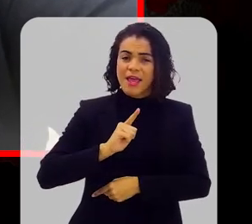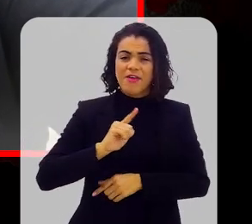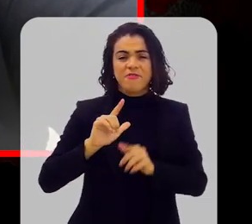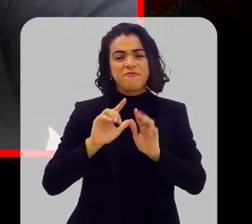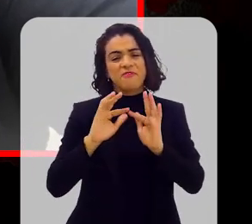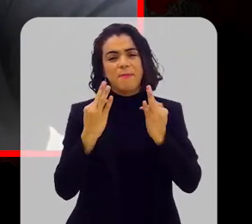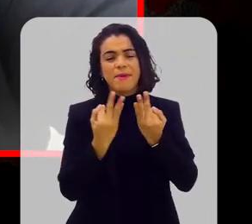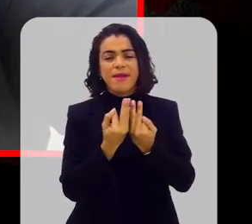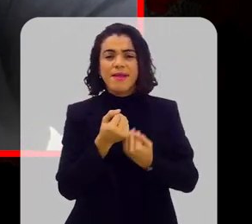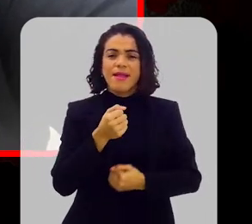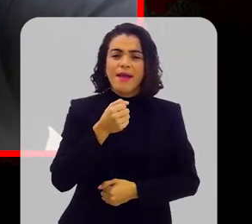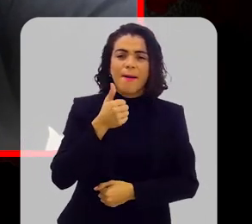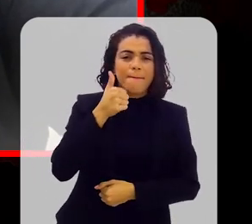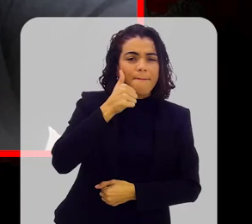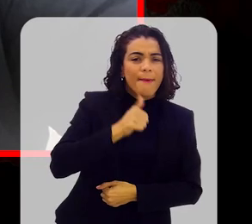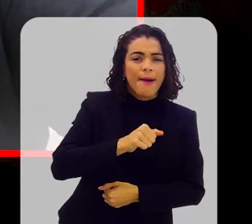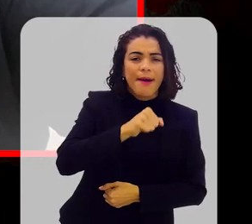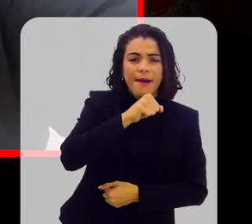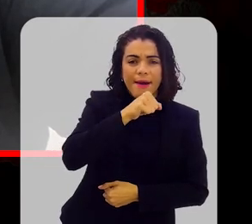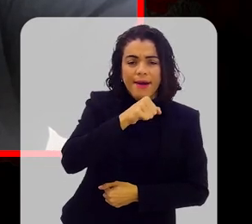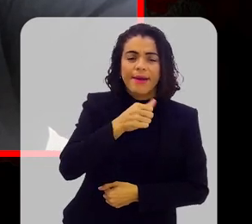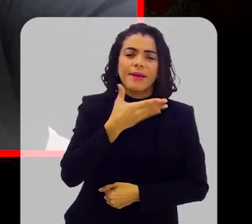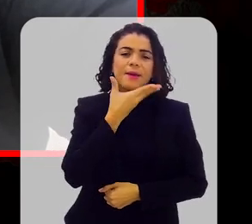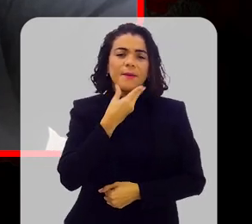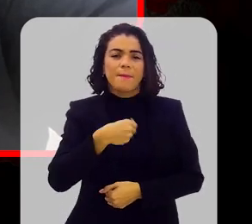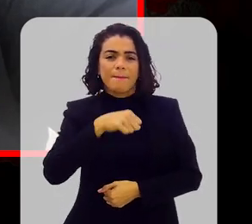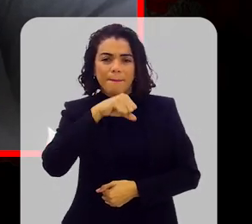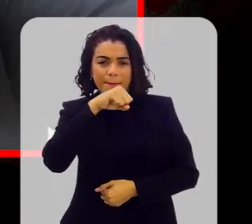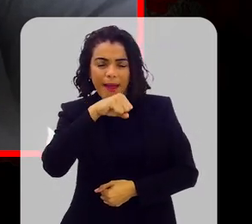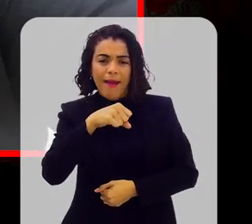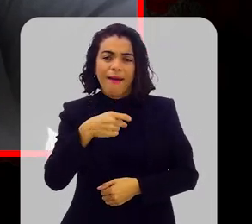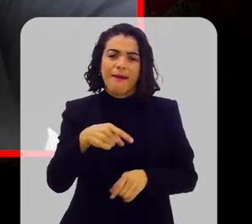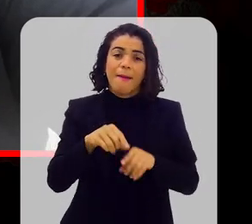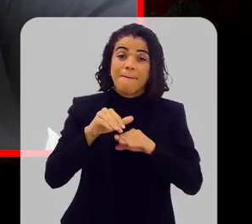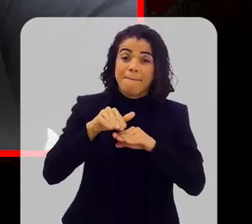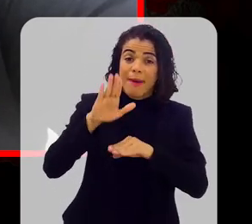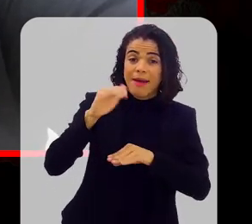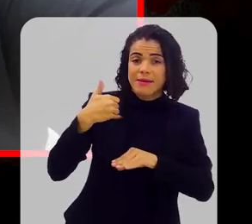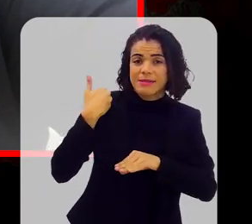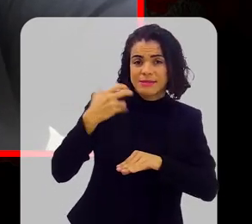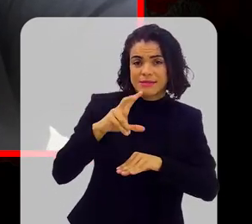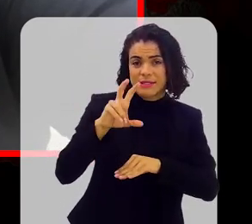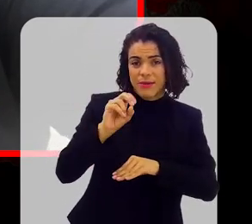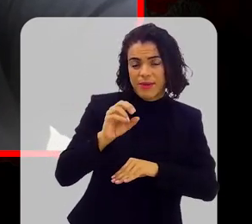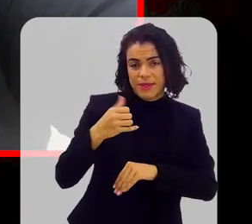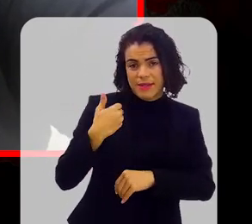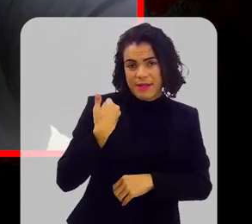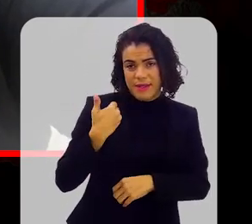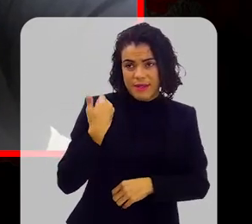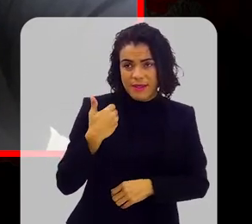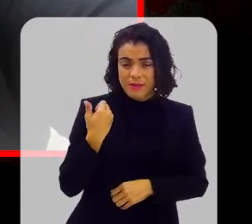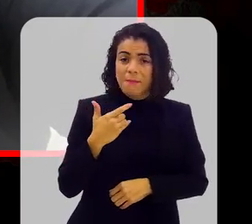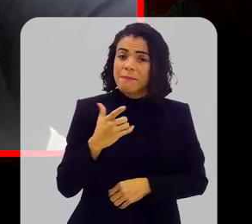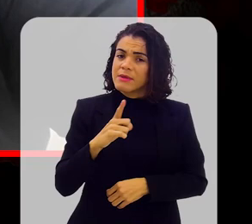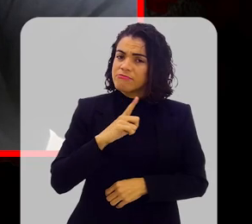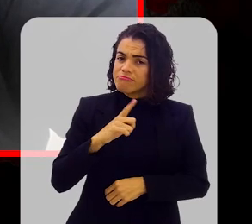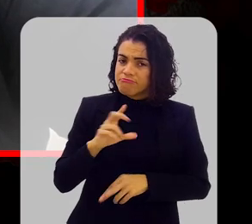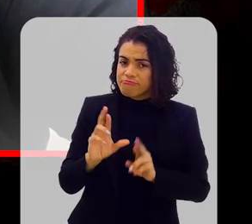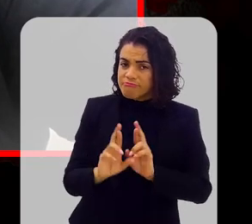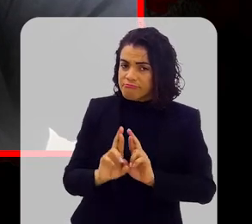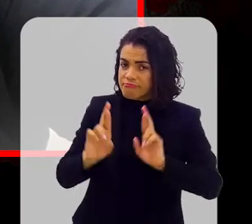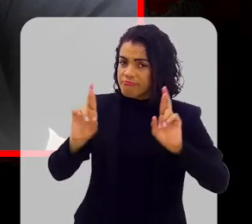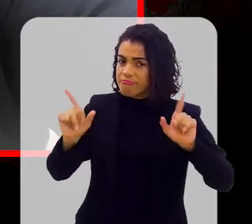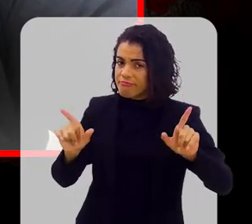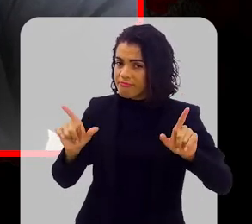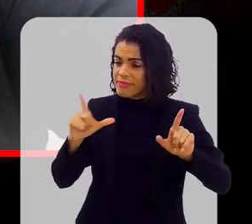de primeiro grau, com diagnóstico precoce da doença, abaixo de 50 anos de idade. Mas existe uma diferença